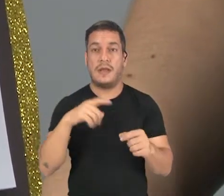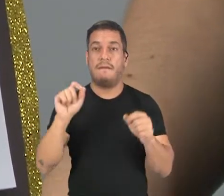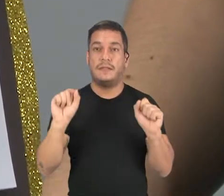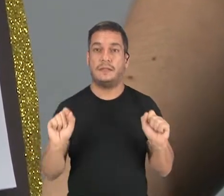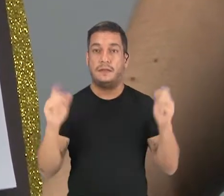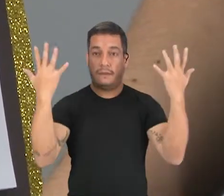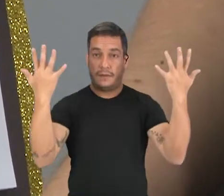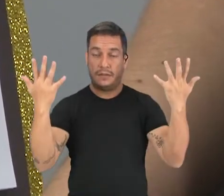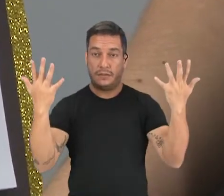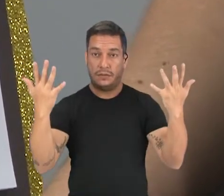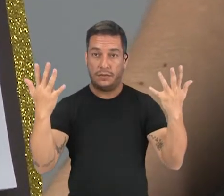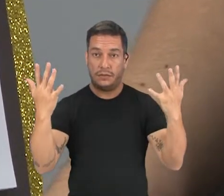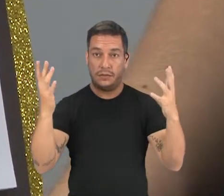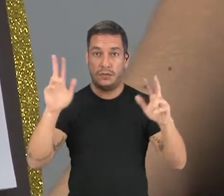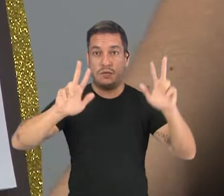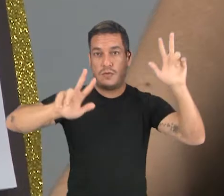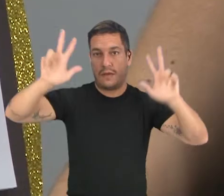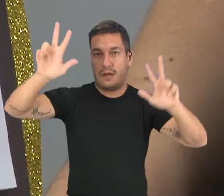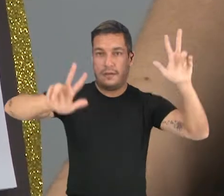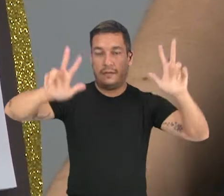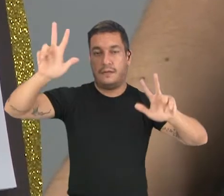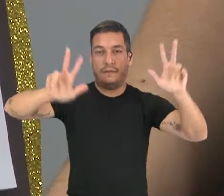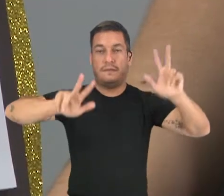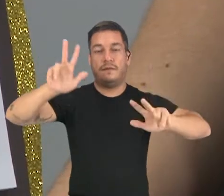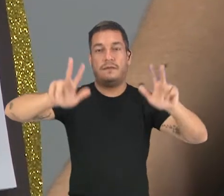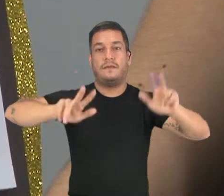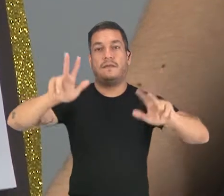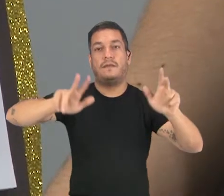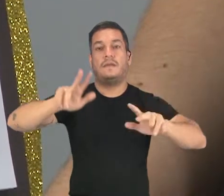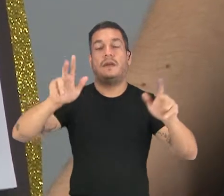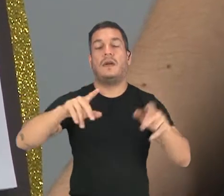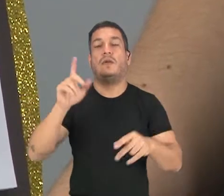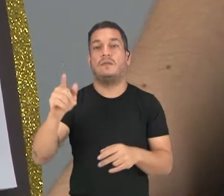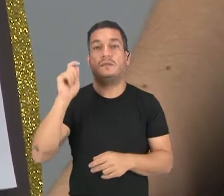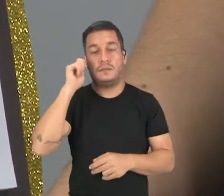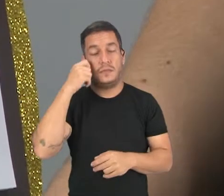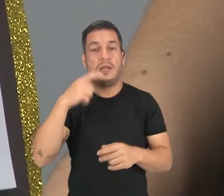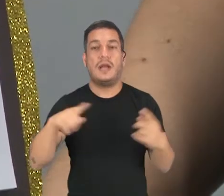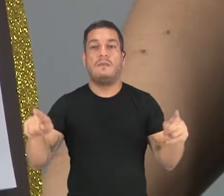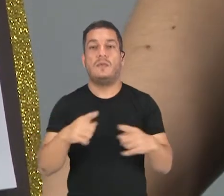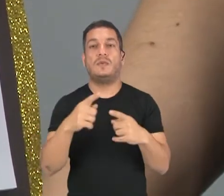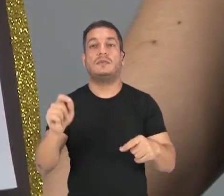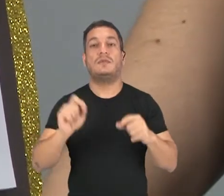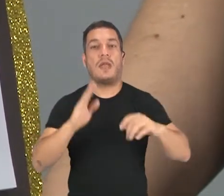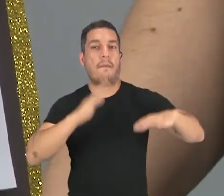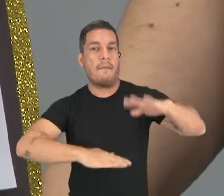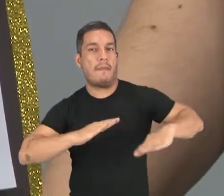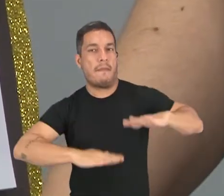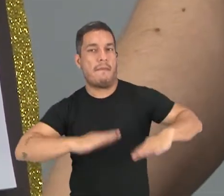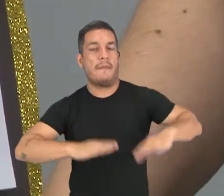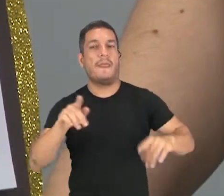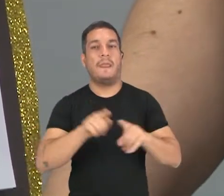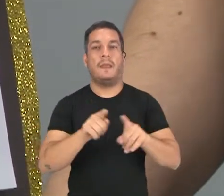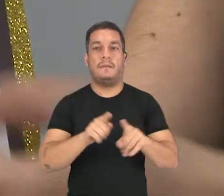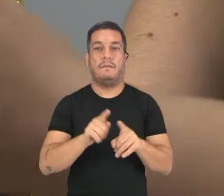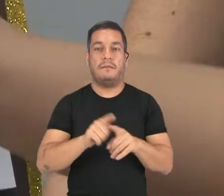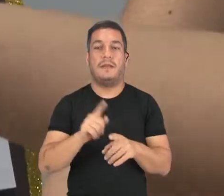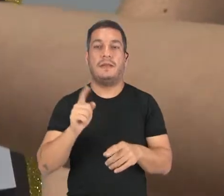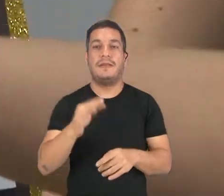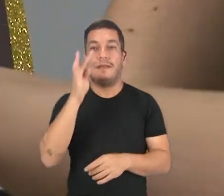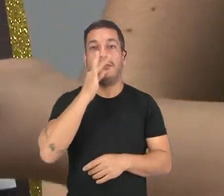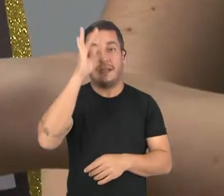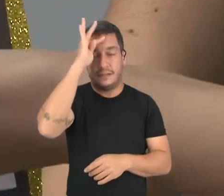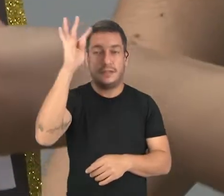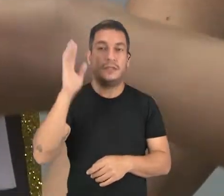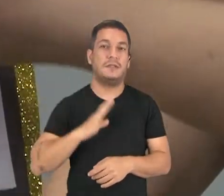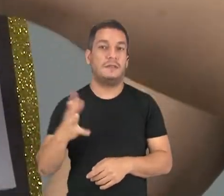carnavalescos com um cortejo real negro. A música é composta por batuques na tradição africana. Essa é uma